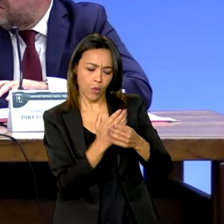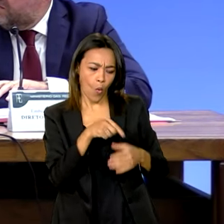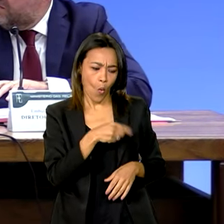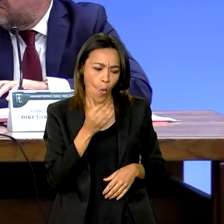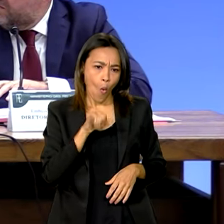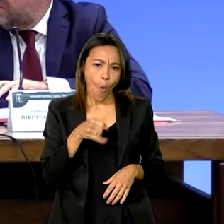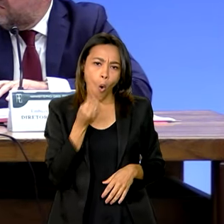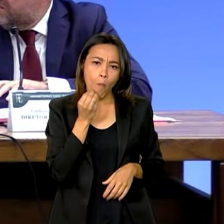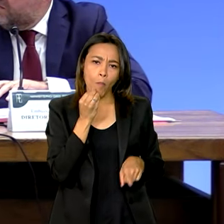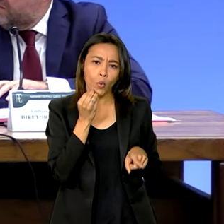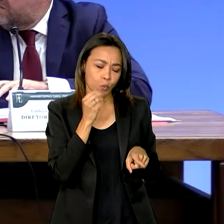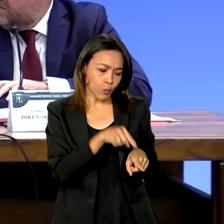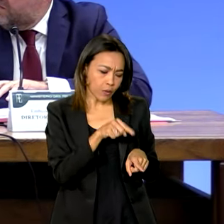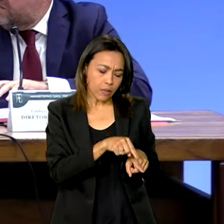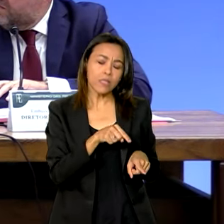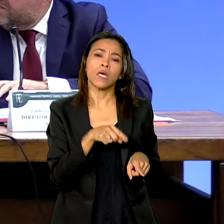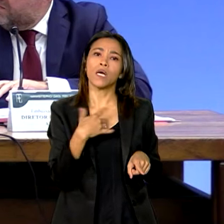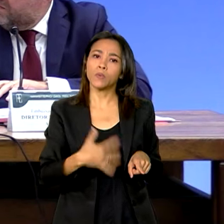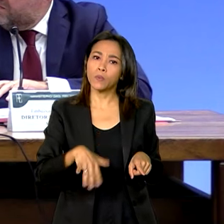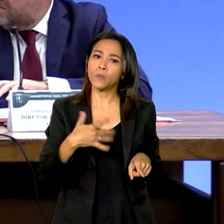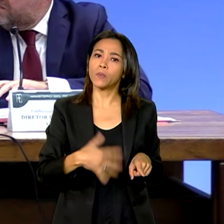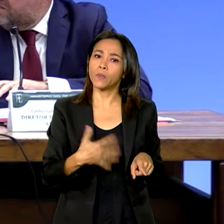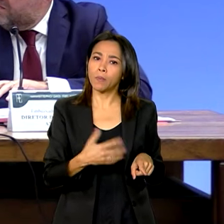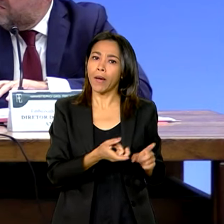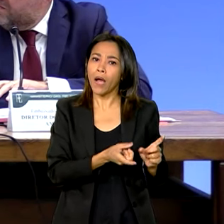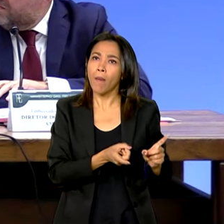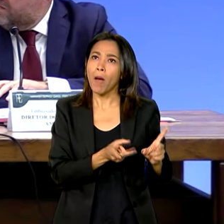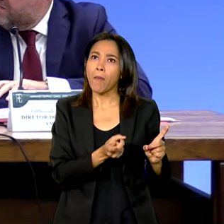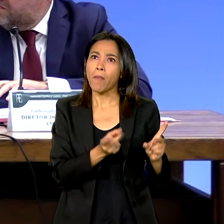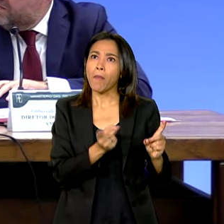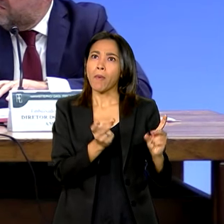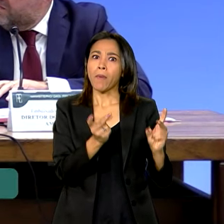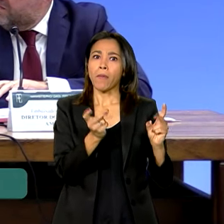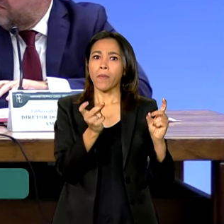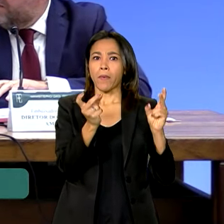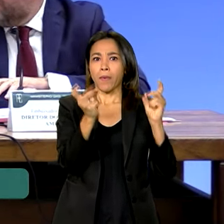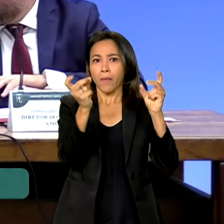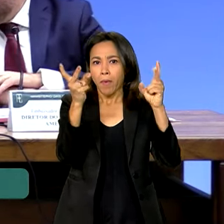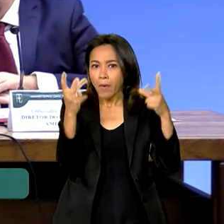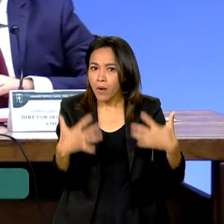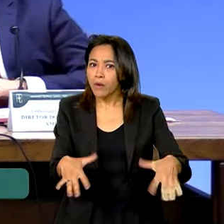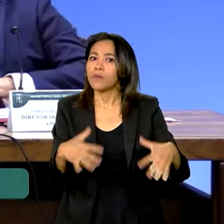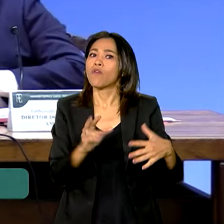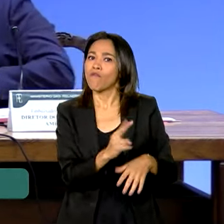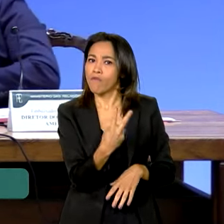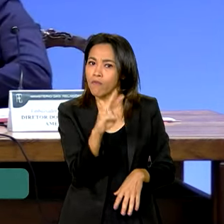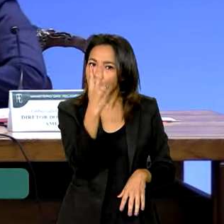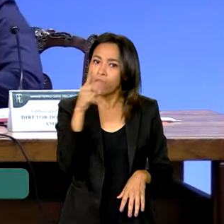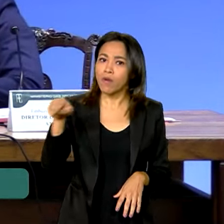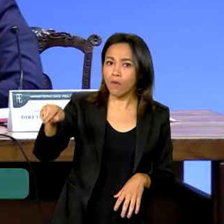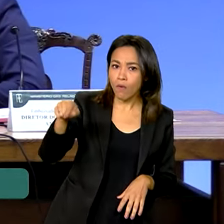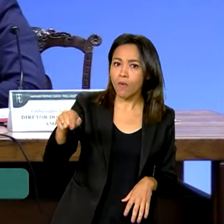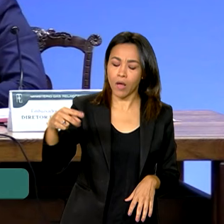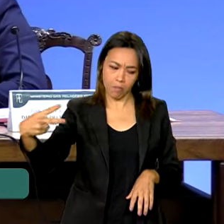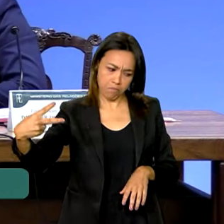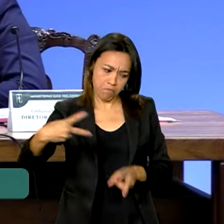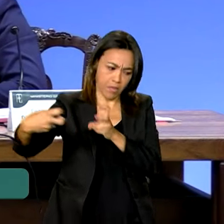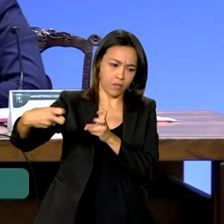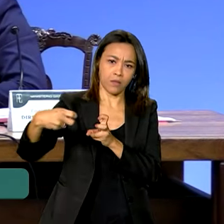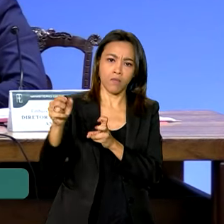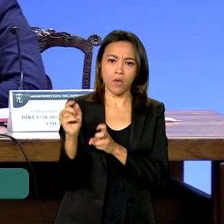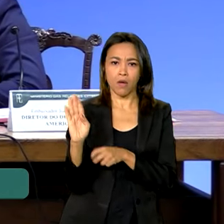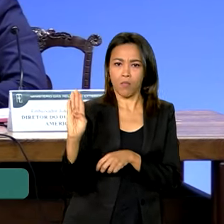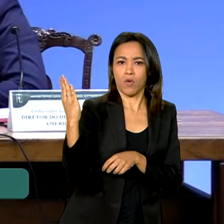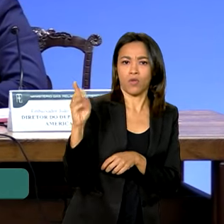aumentar as suas exportações de produtos com valor agregado, porque é o que a gente observa